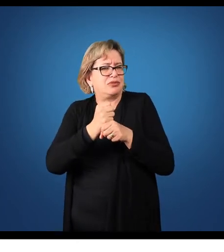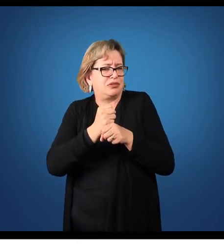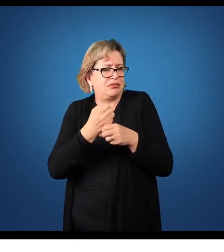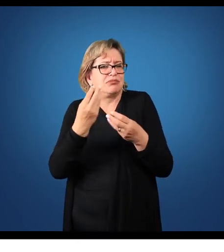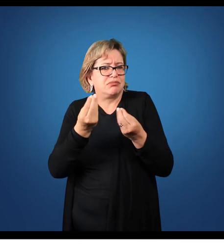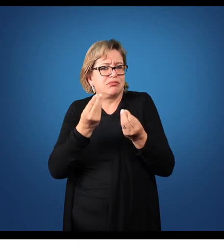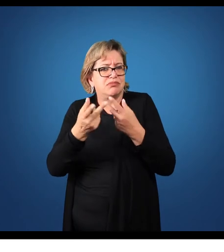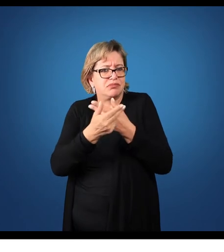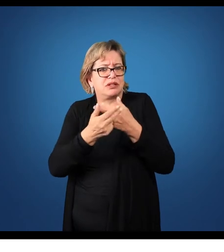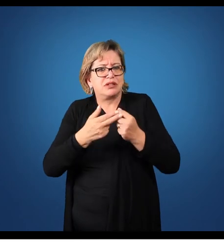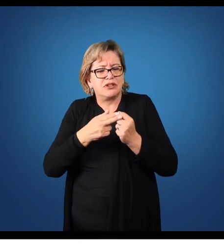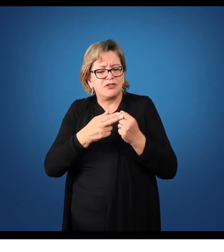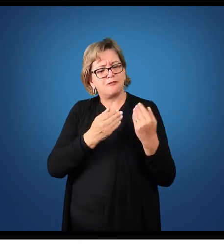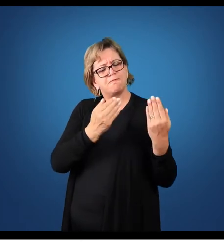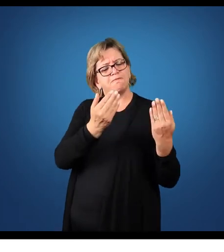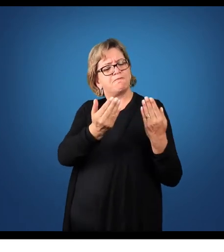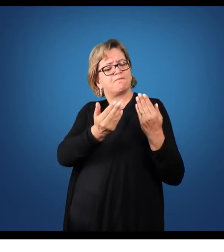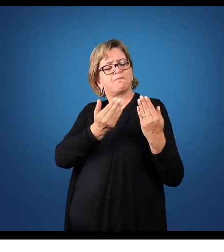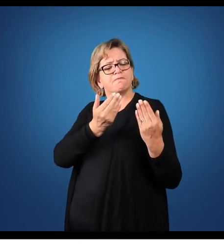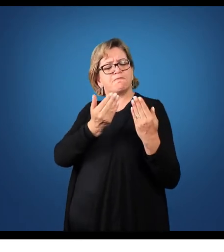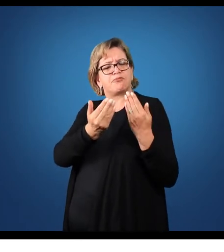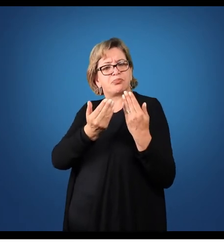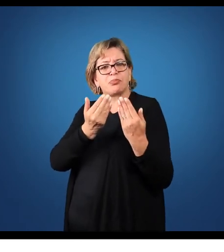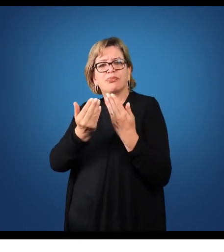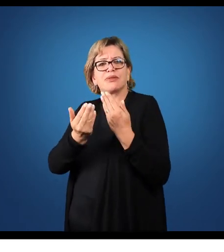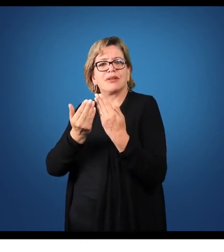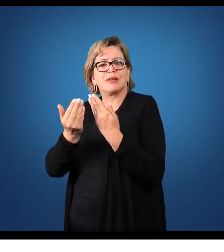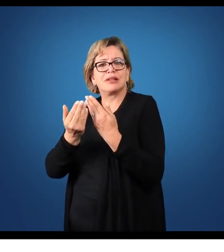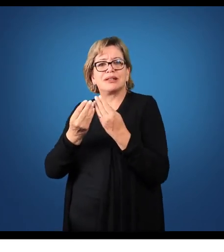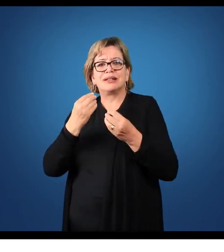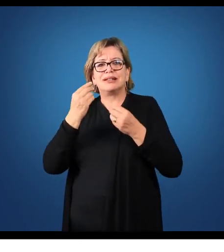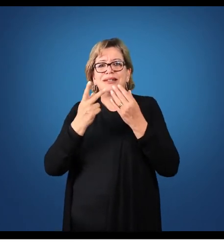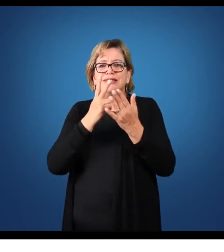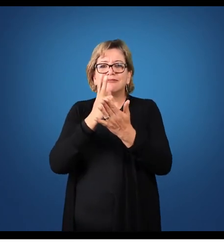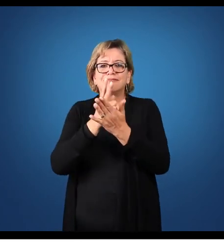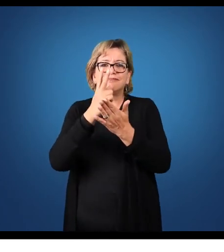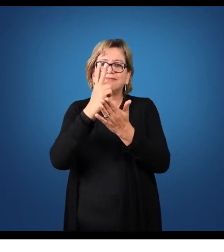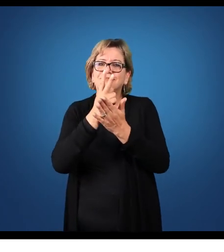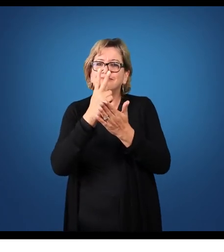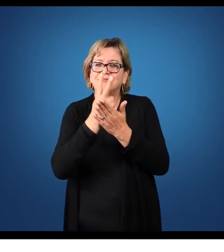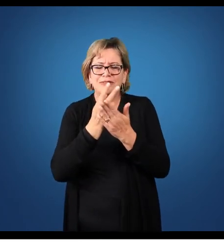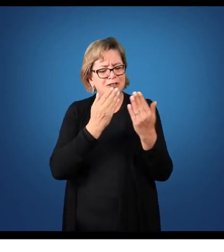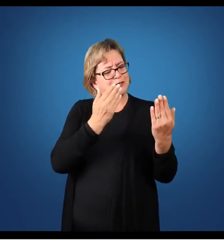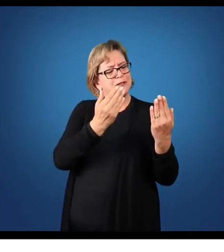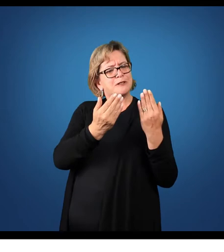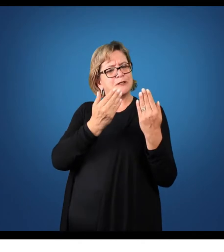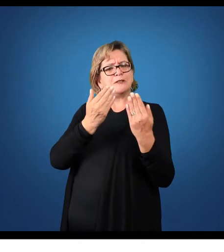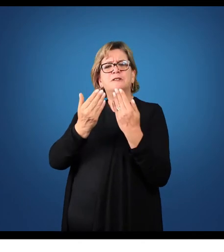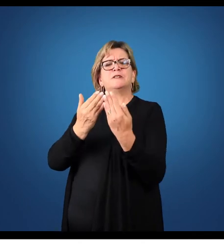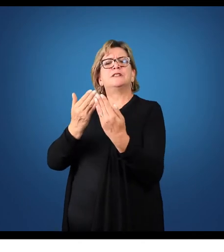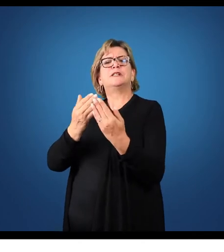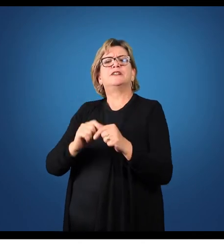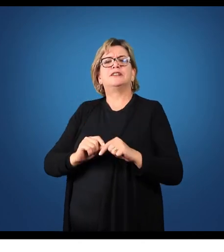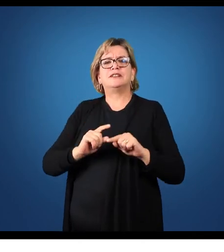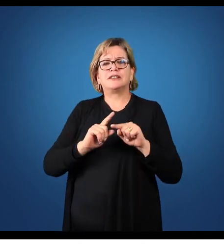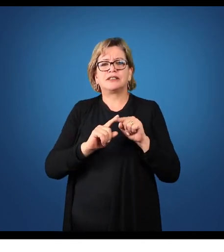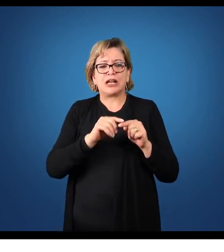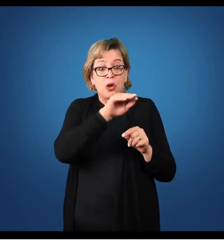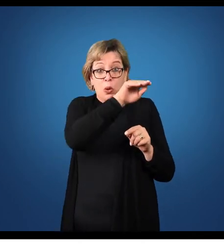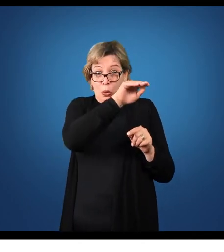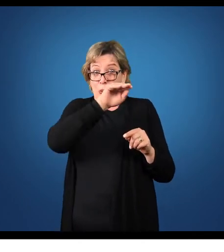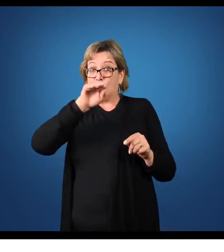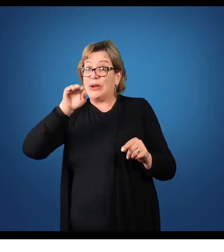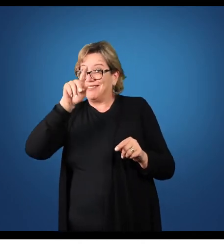mais anos, e fazer uma análise comparativa de cada um desses anos. Numa análise